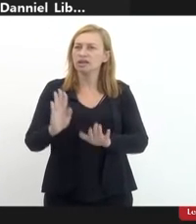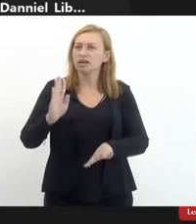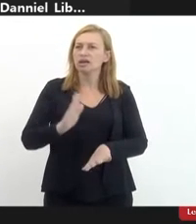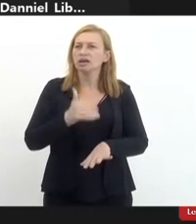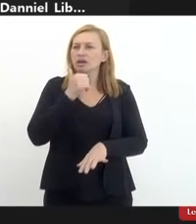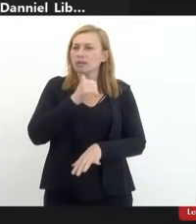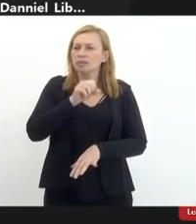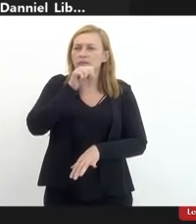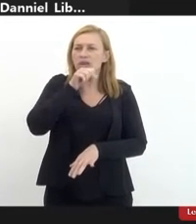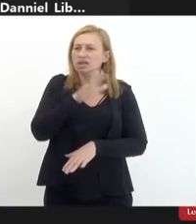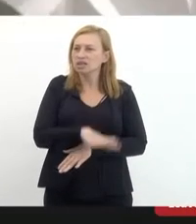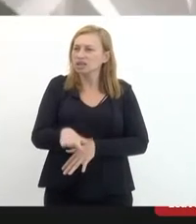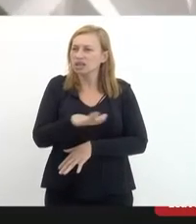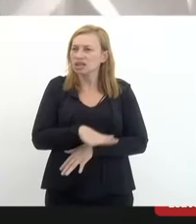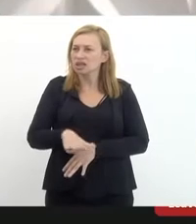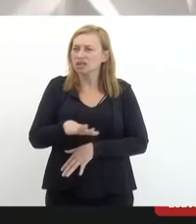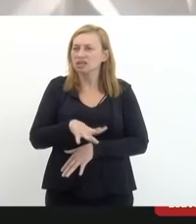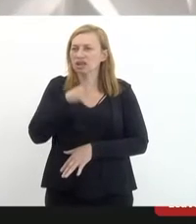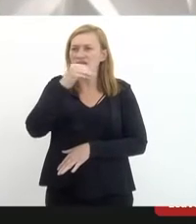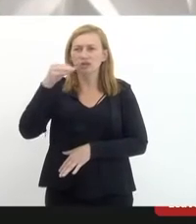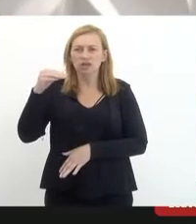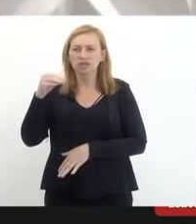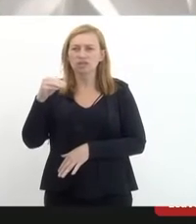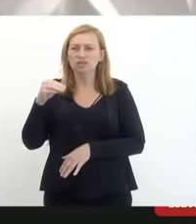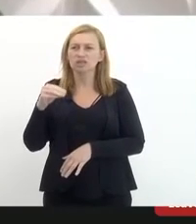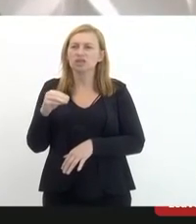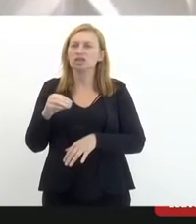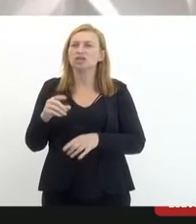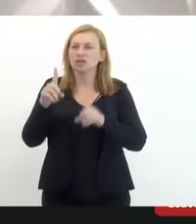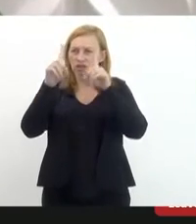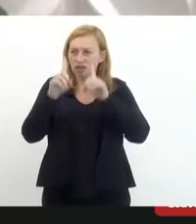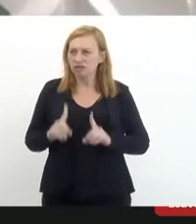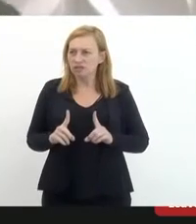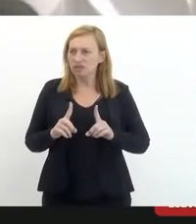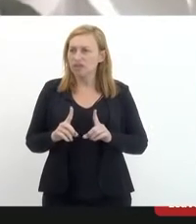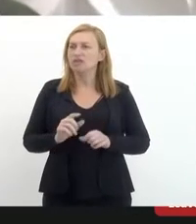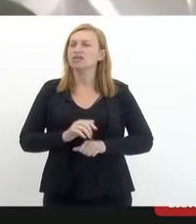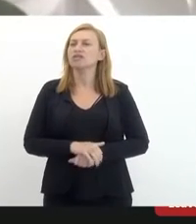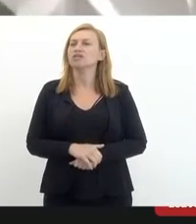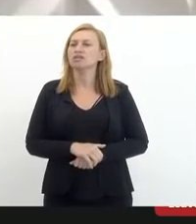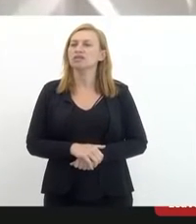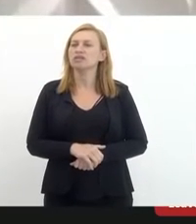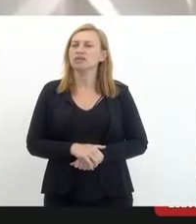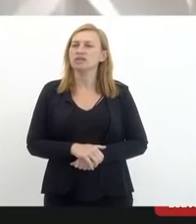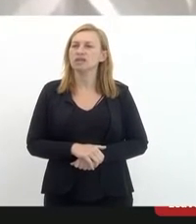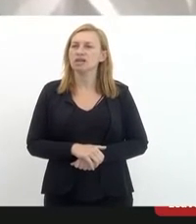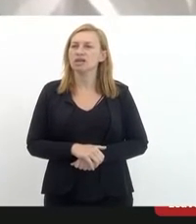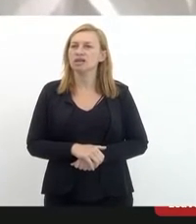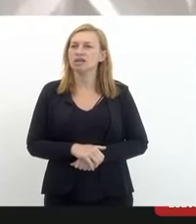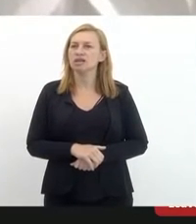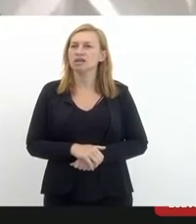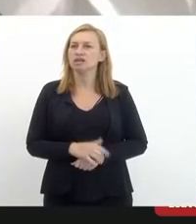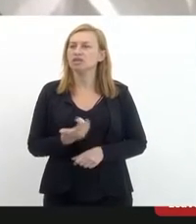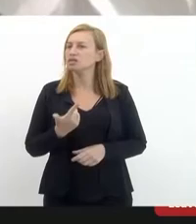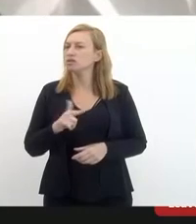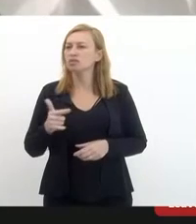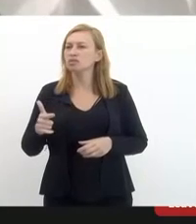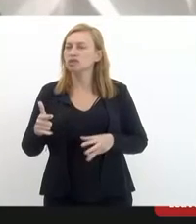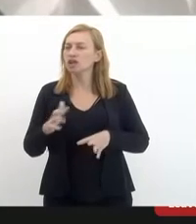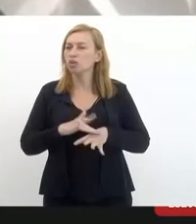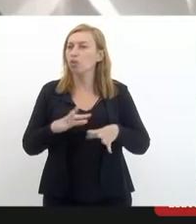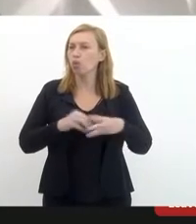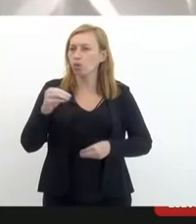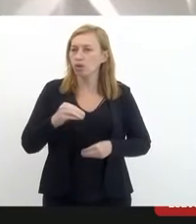crianças e adolescentes com doença de deficiência irreversível. Então, verdade, acho